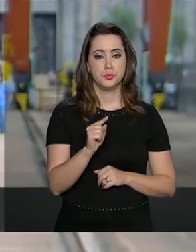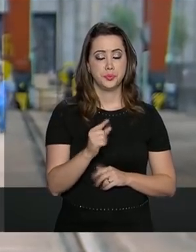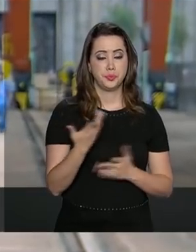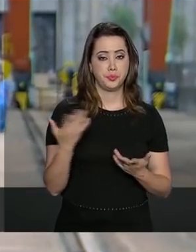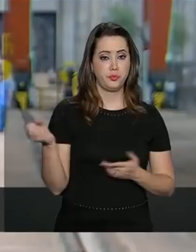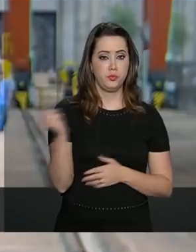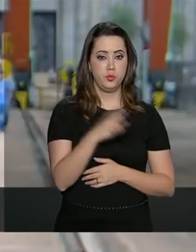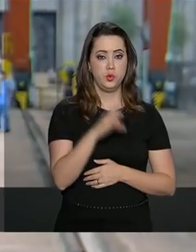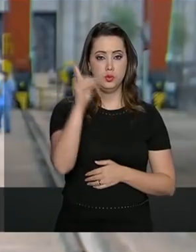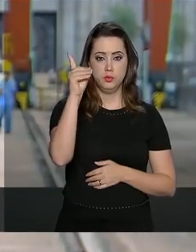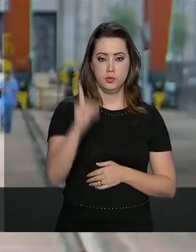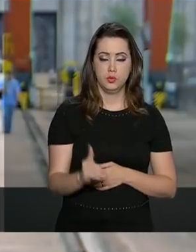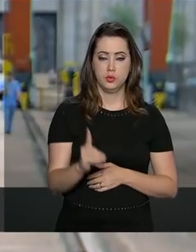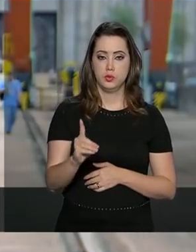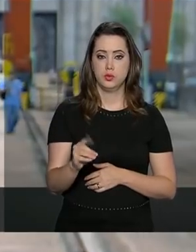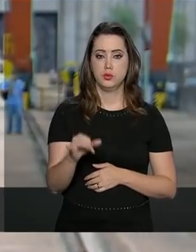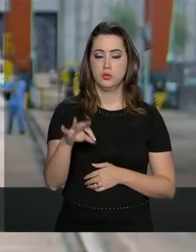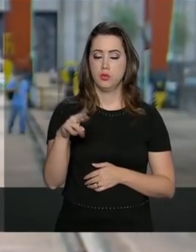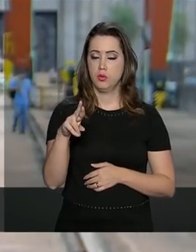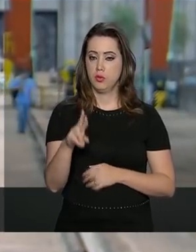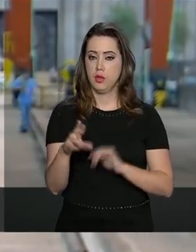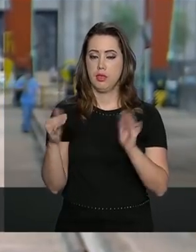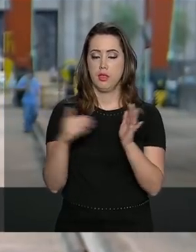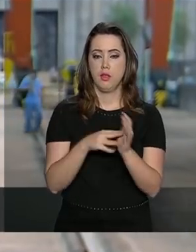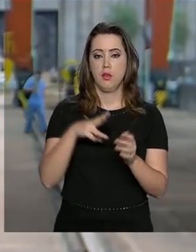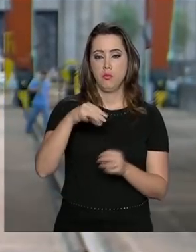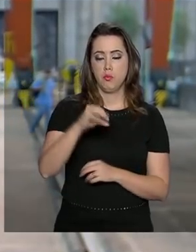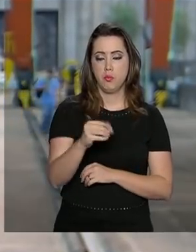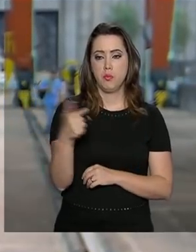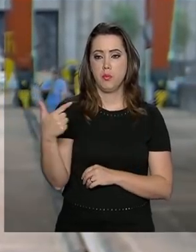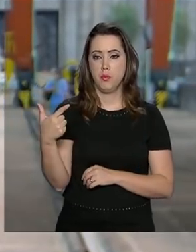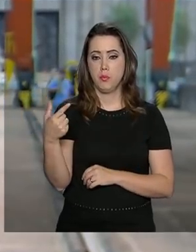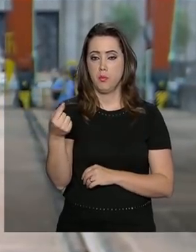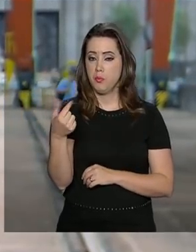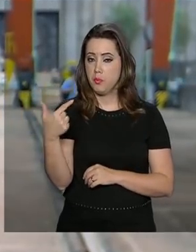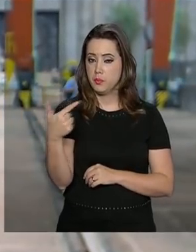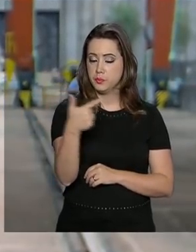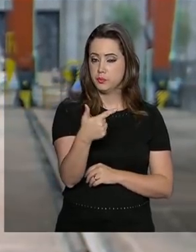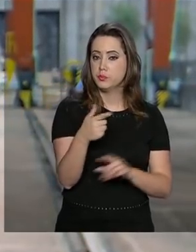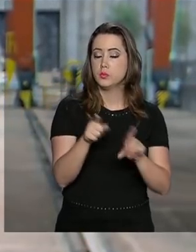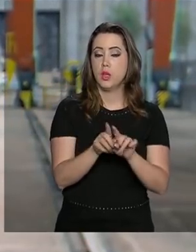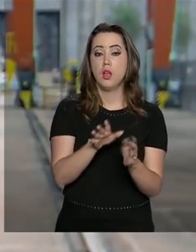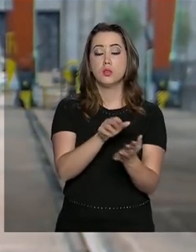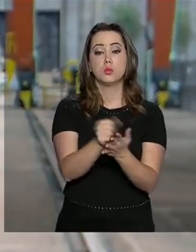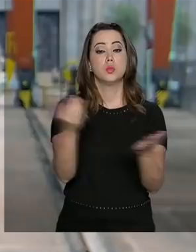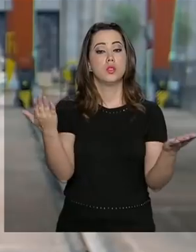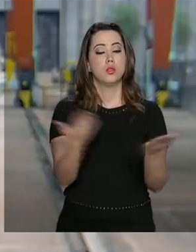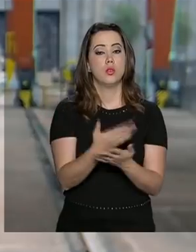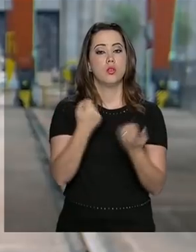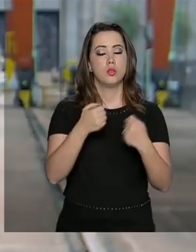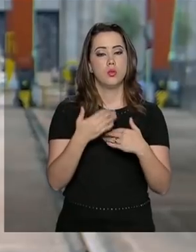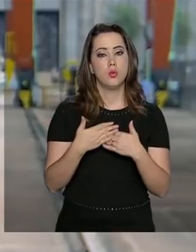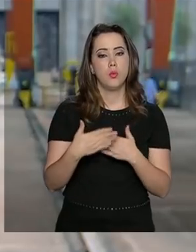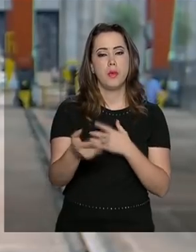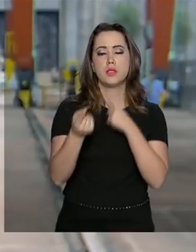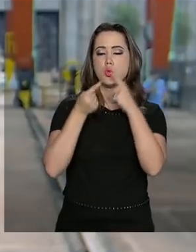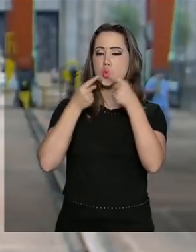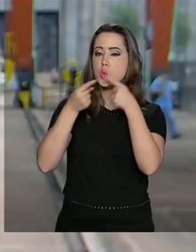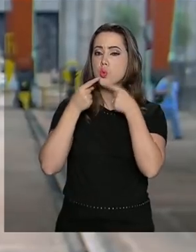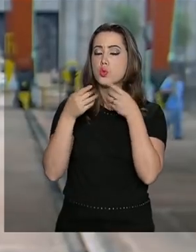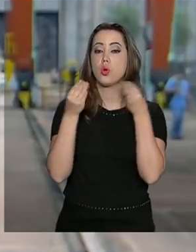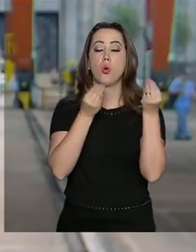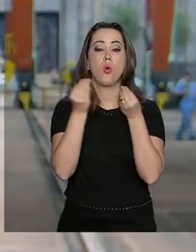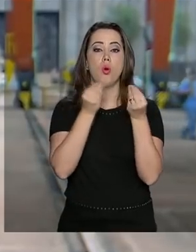diretor-geral brasileiro de Itaipu vai até maio de 2022. Ele assume no momento em que devem começar as discussões